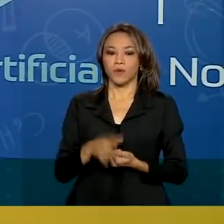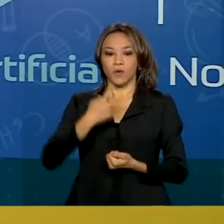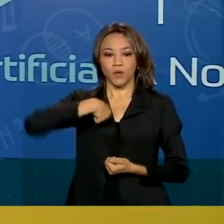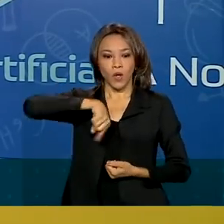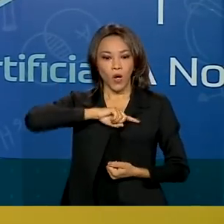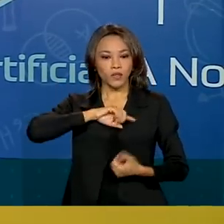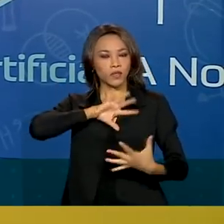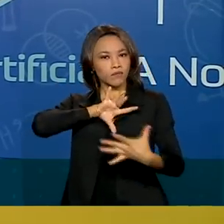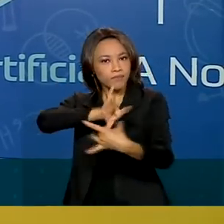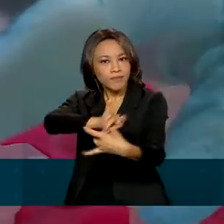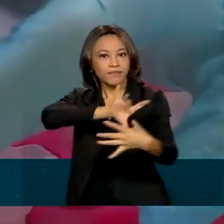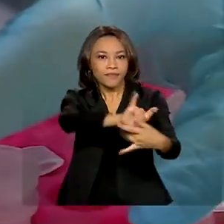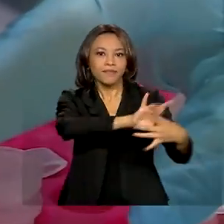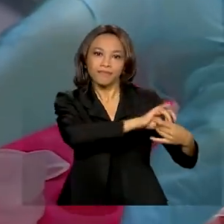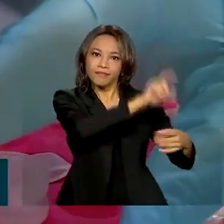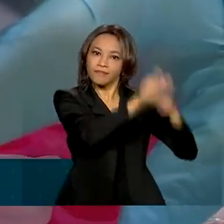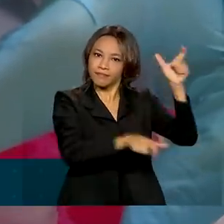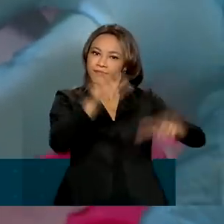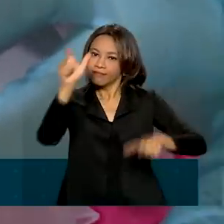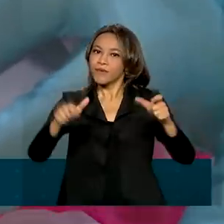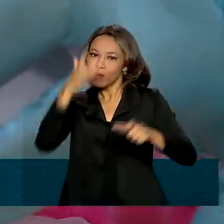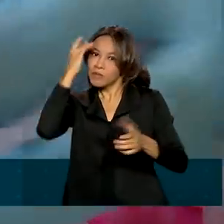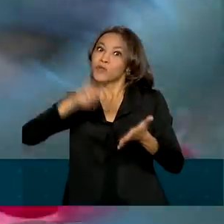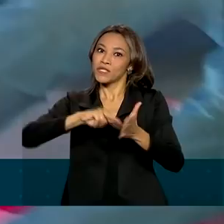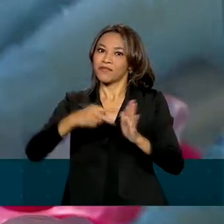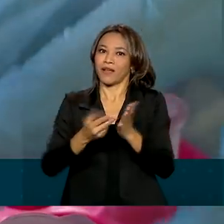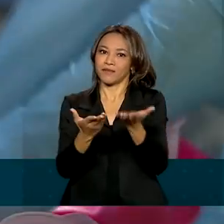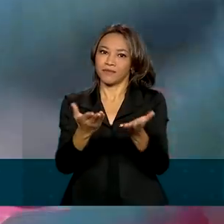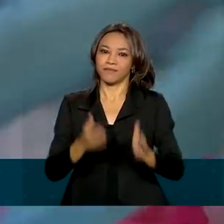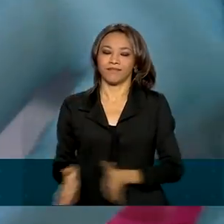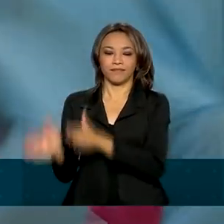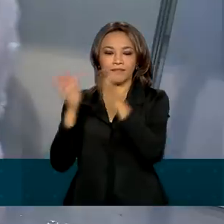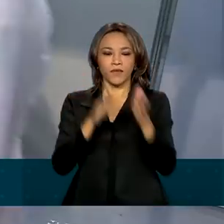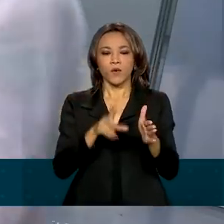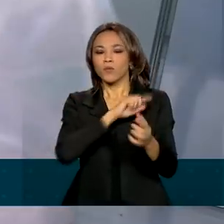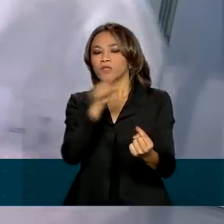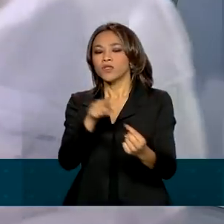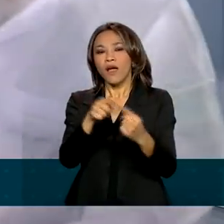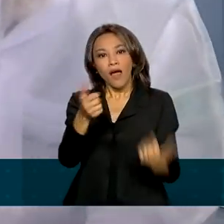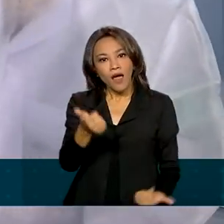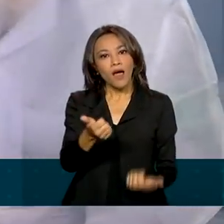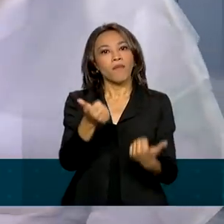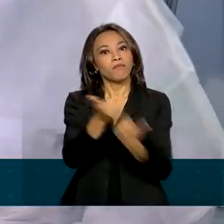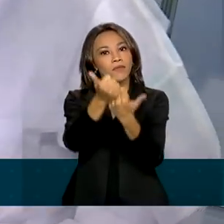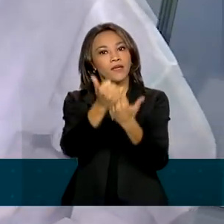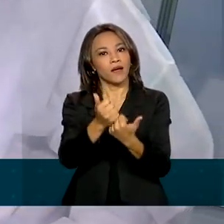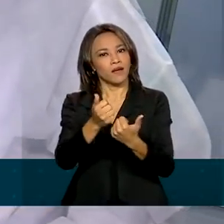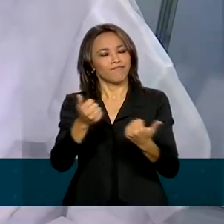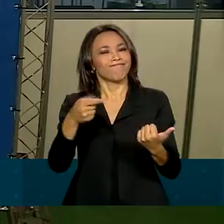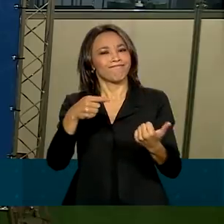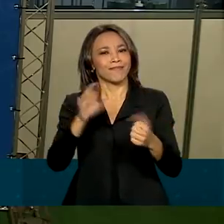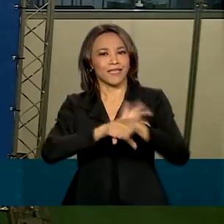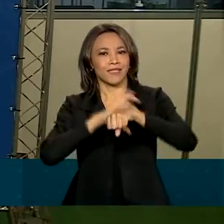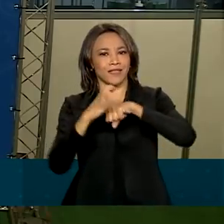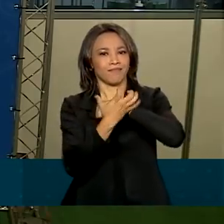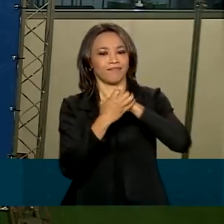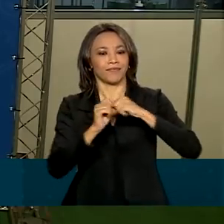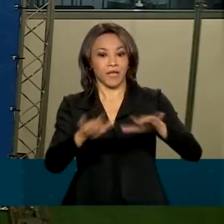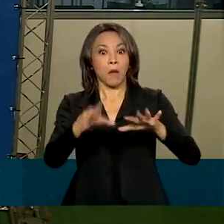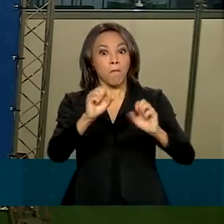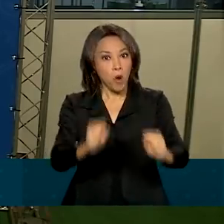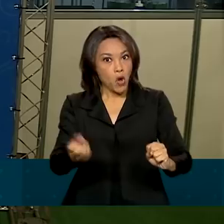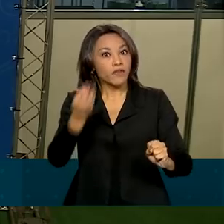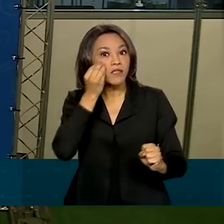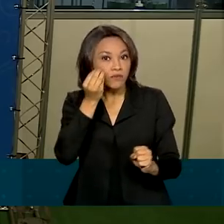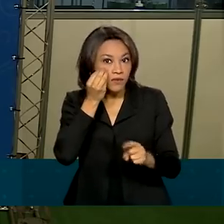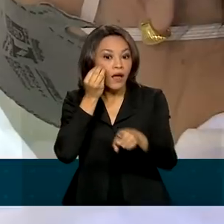com outras pessoas. Este ano, o foco é ajudar na pandemia. Quem for ao evento pode até fazer um teste para